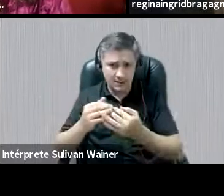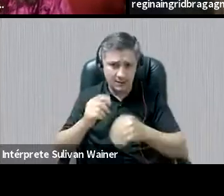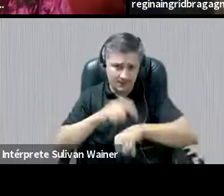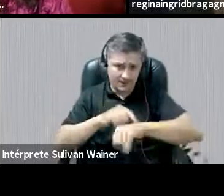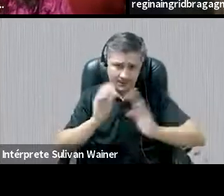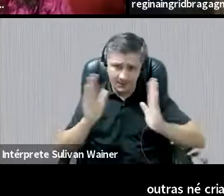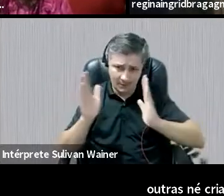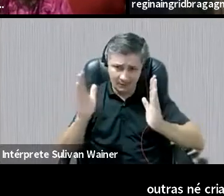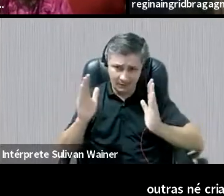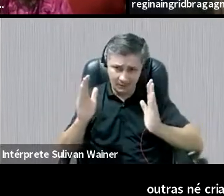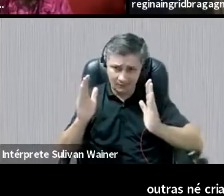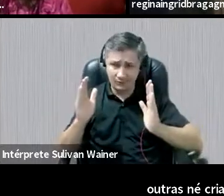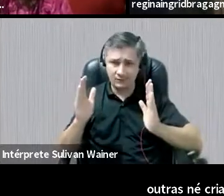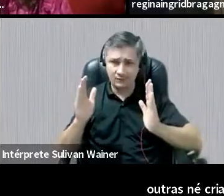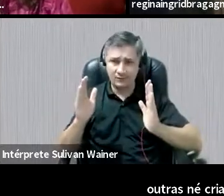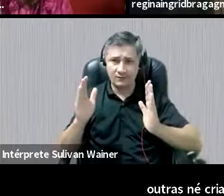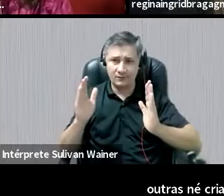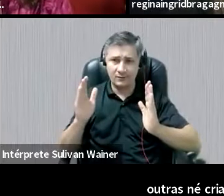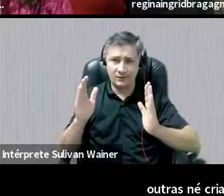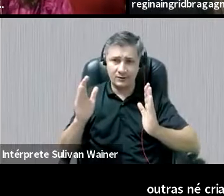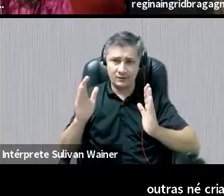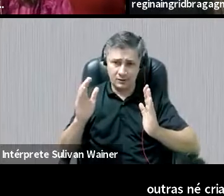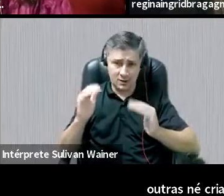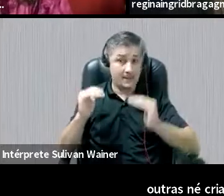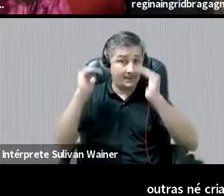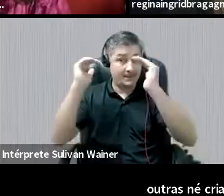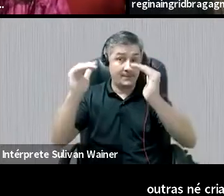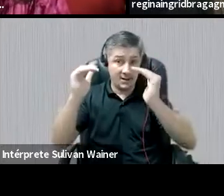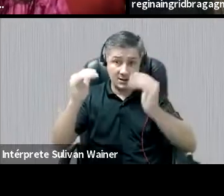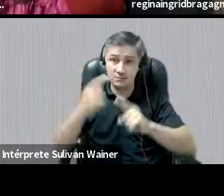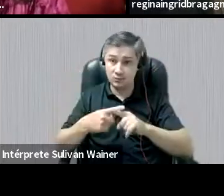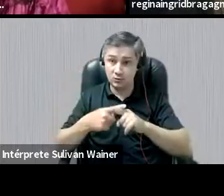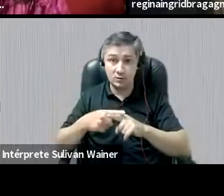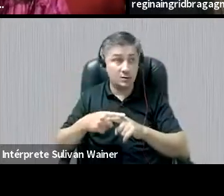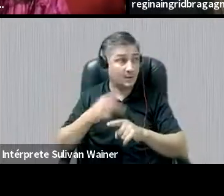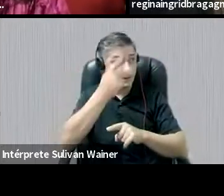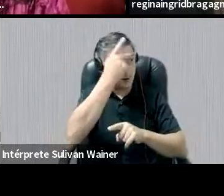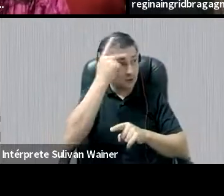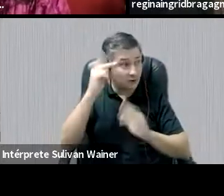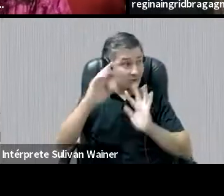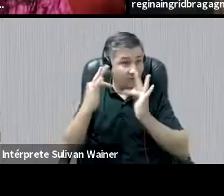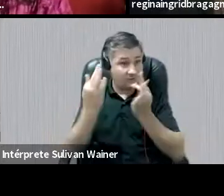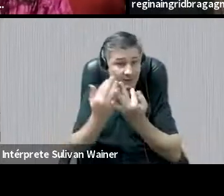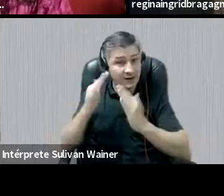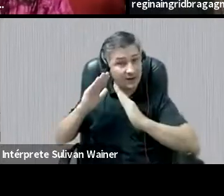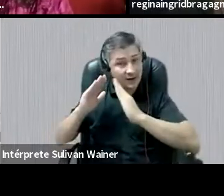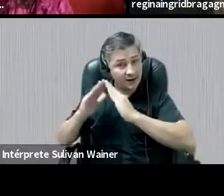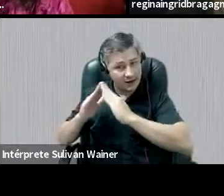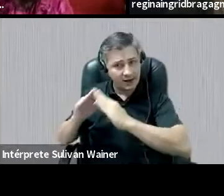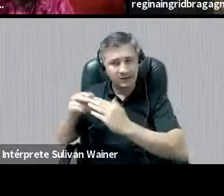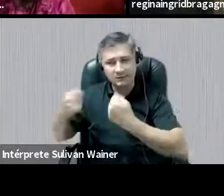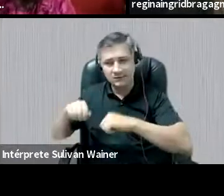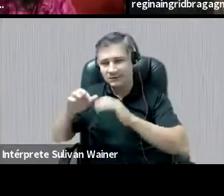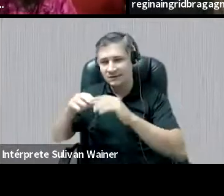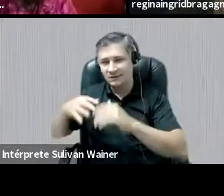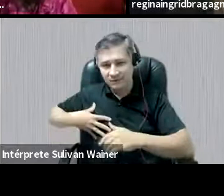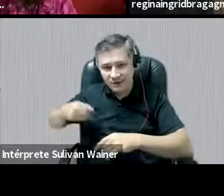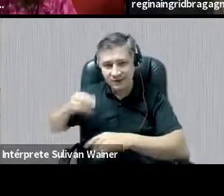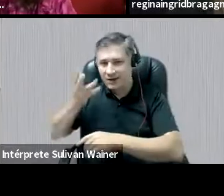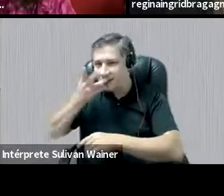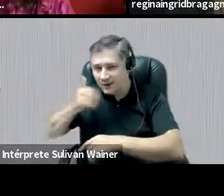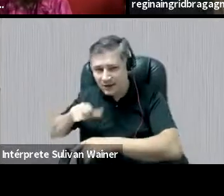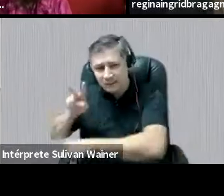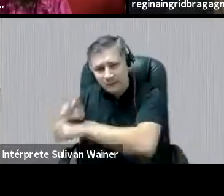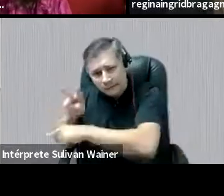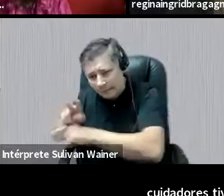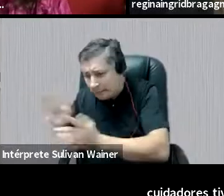potencializada, né, porque realmente, os cuidadores tiveram, né, que auxiliar muito mais as crianças, os jovens,